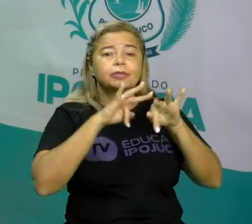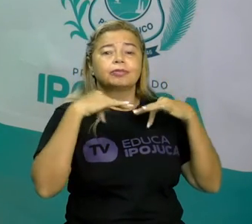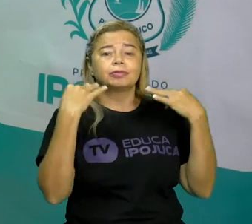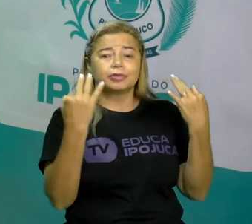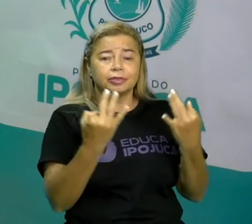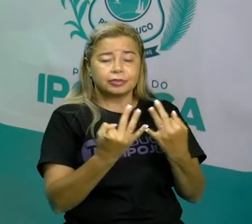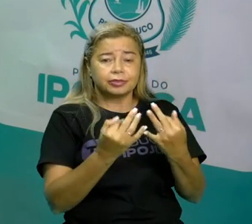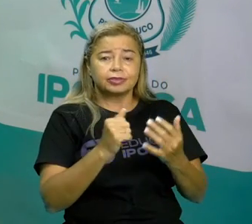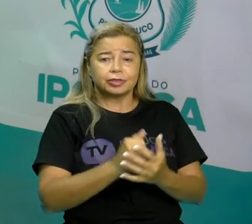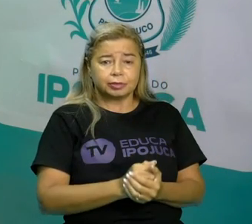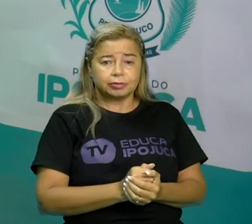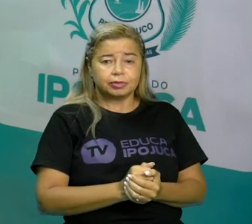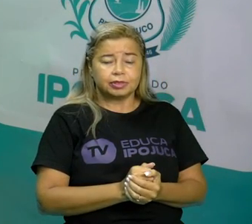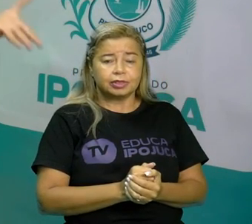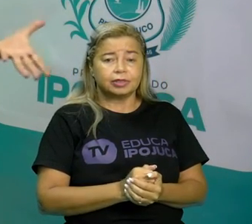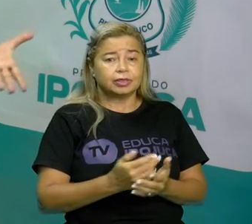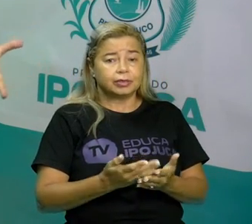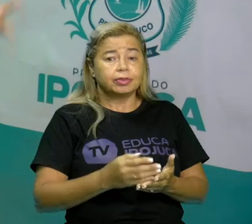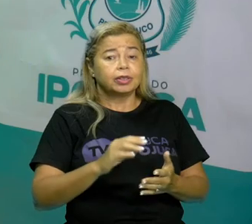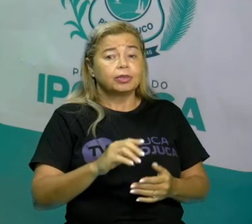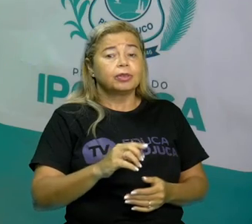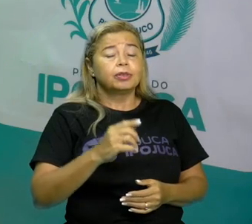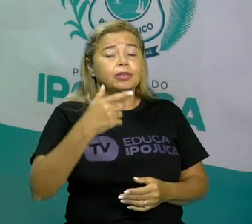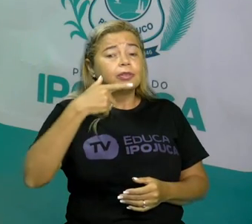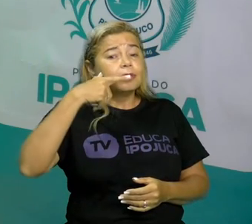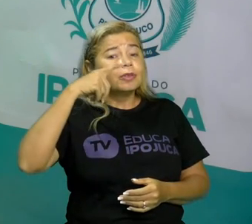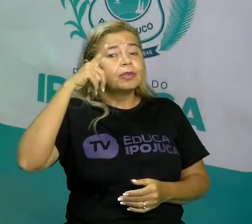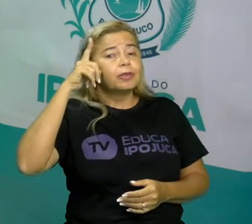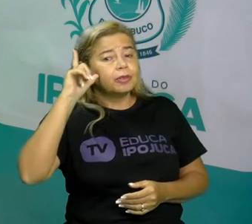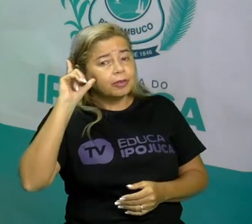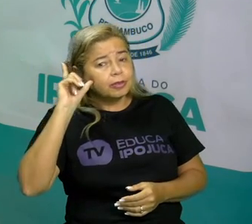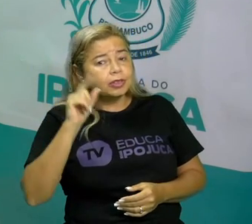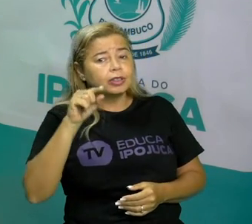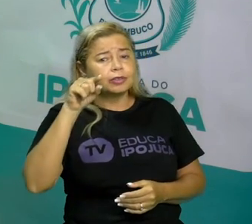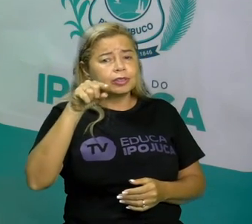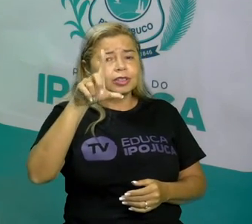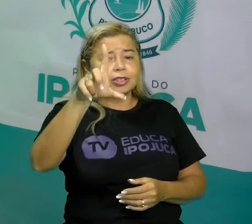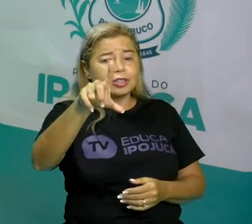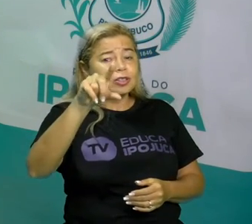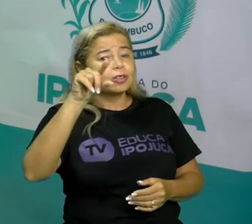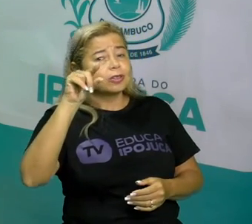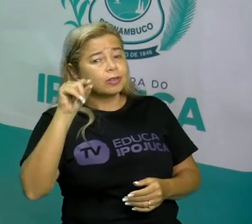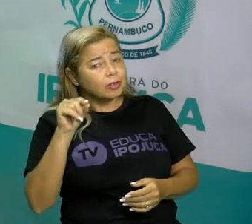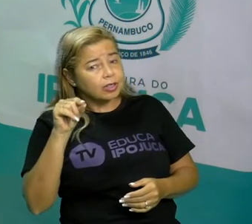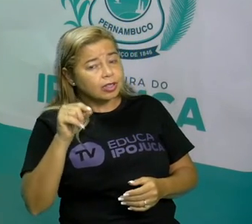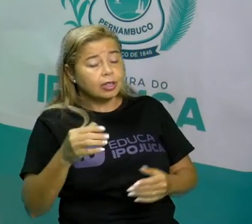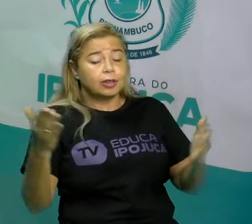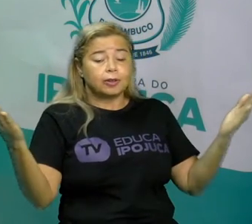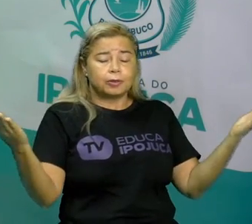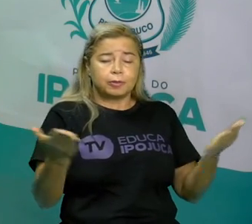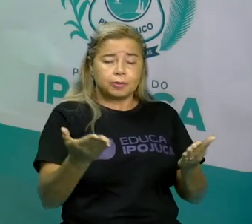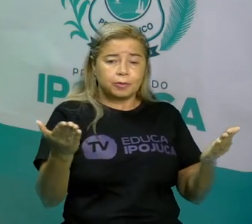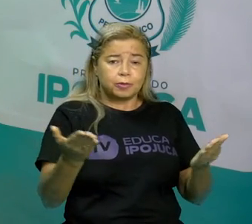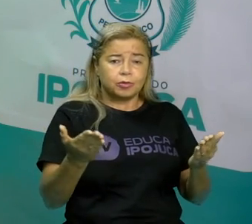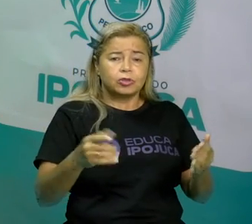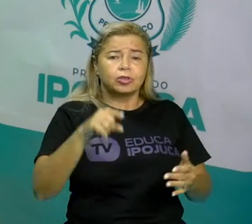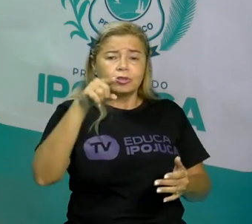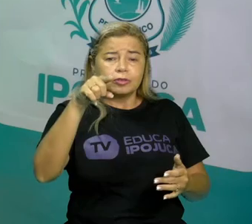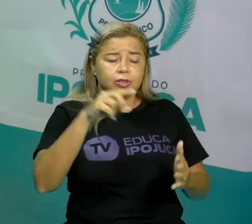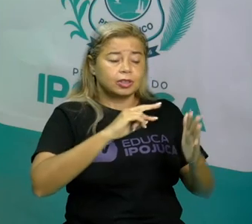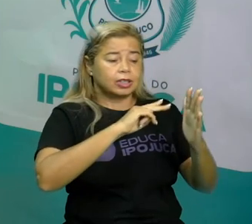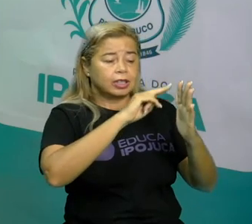desafio de ontem, você escolher. Hoje eu já escolhi para você. Vai desenhar o lobo, a Chapeuzinho, os